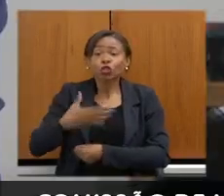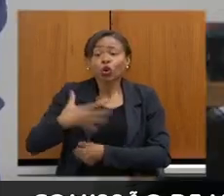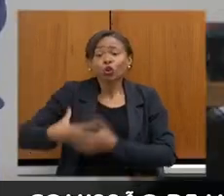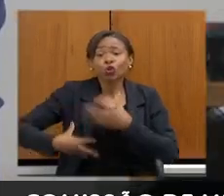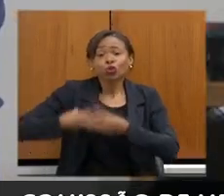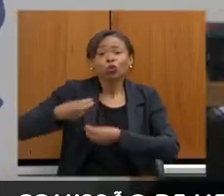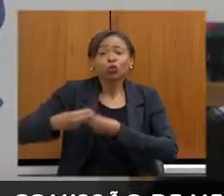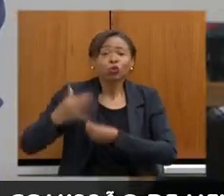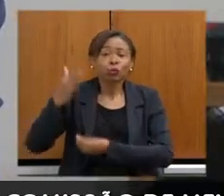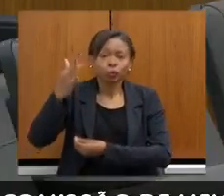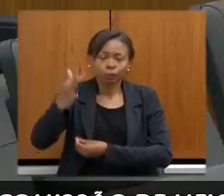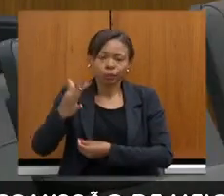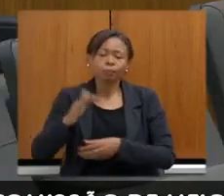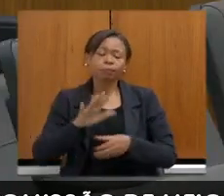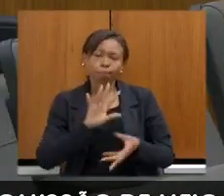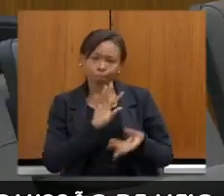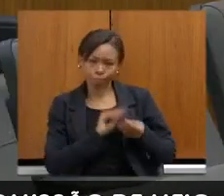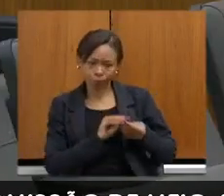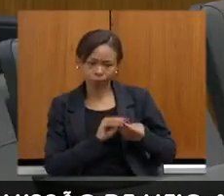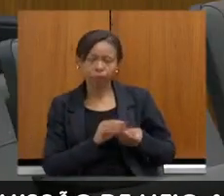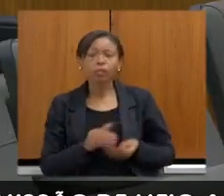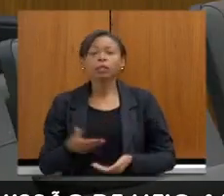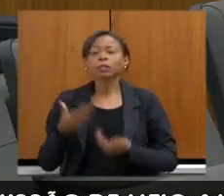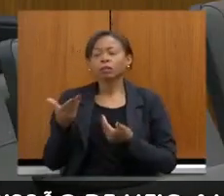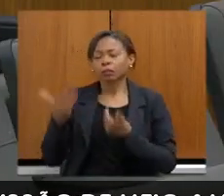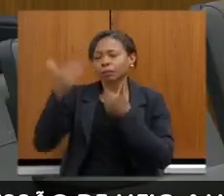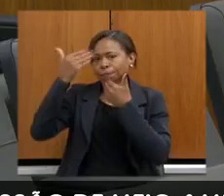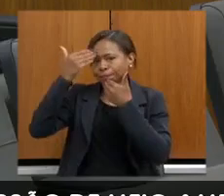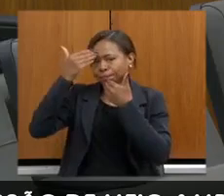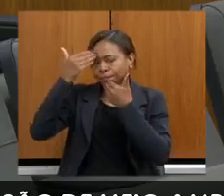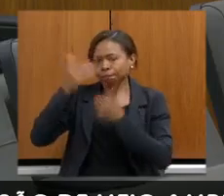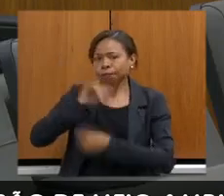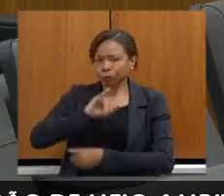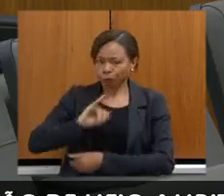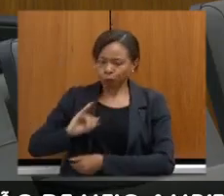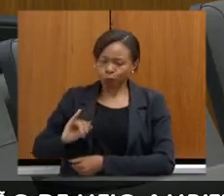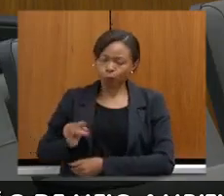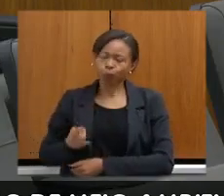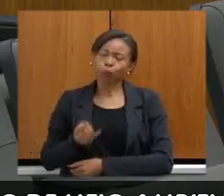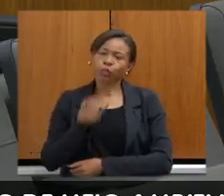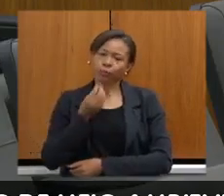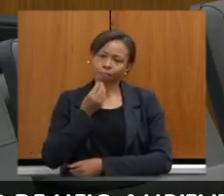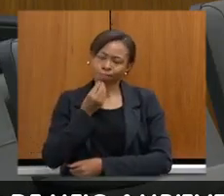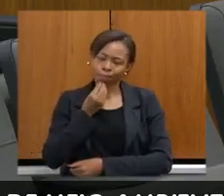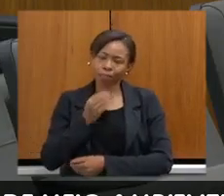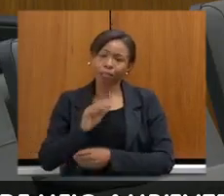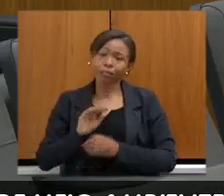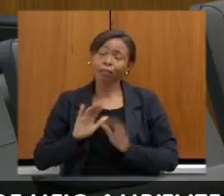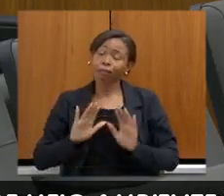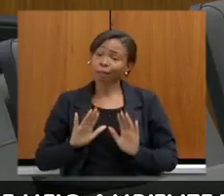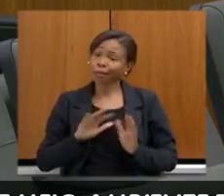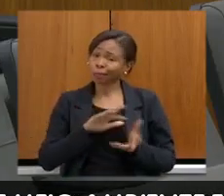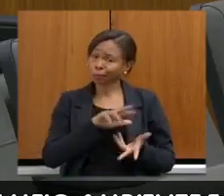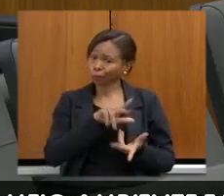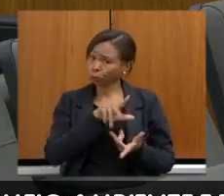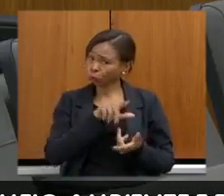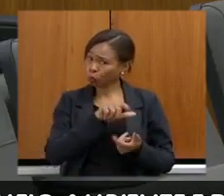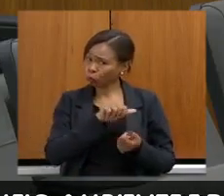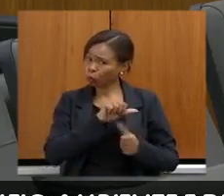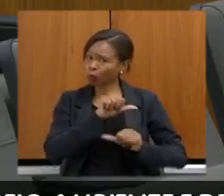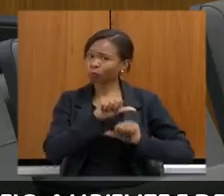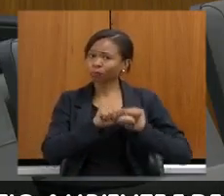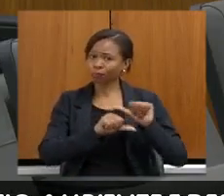Para o senhor concluir, senhor André. Eu agradeço demais a oportunidade, mas o mundo mudou.